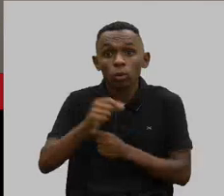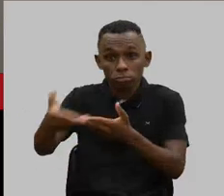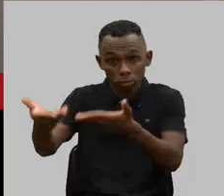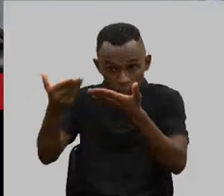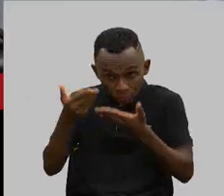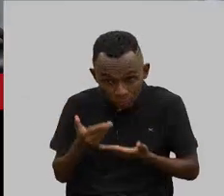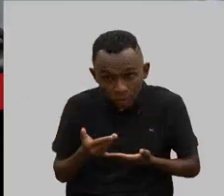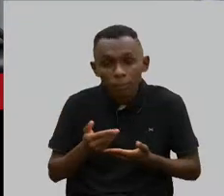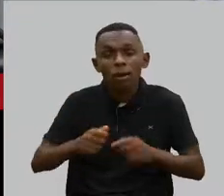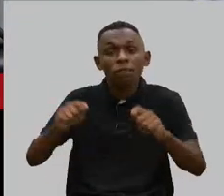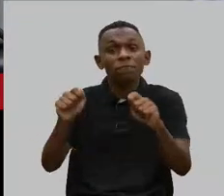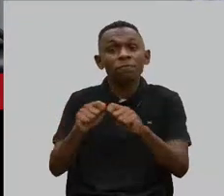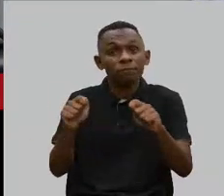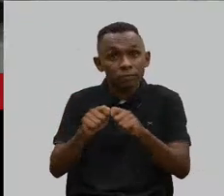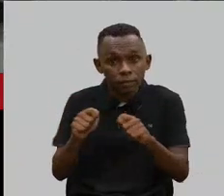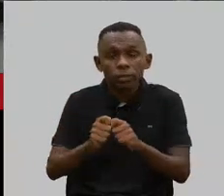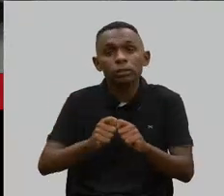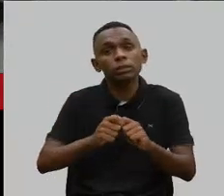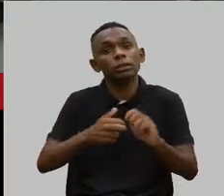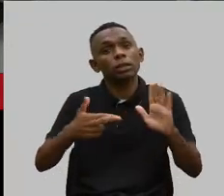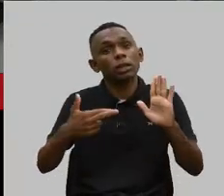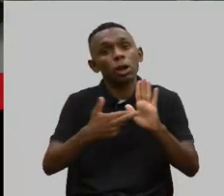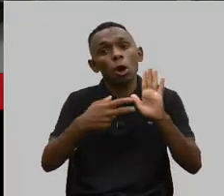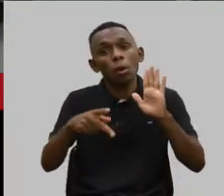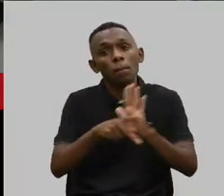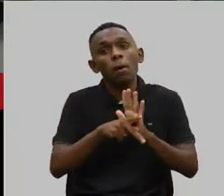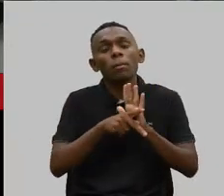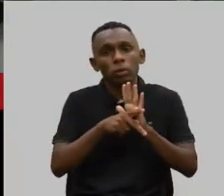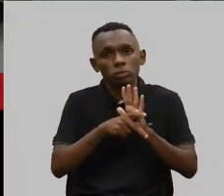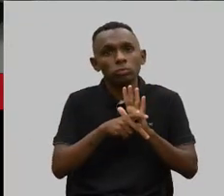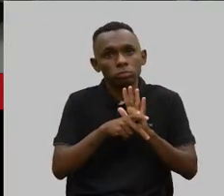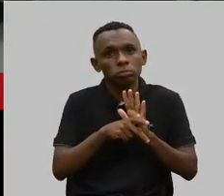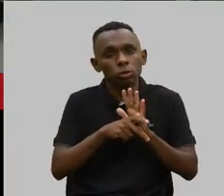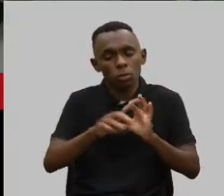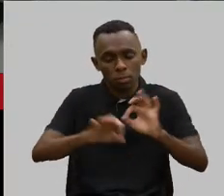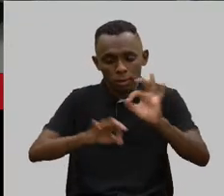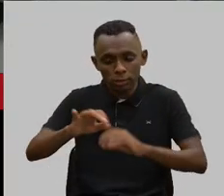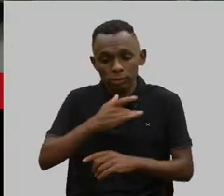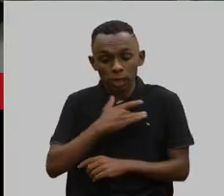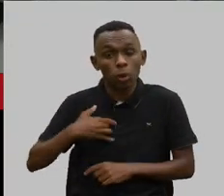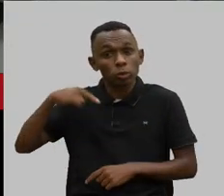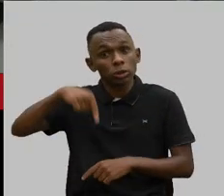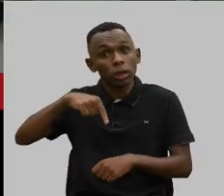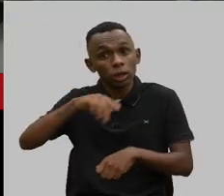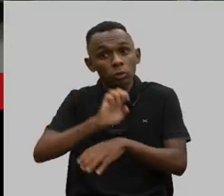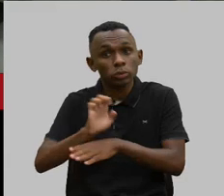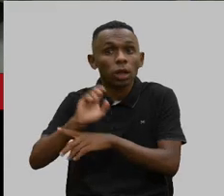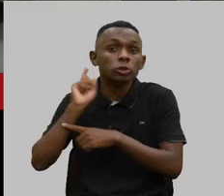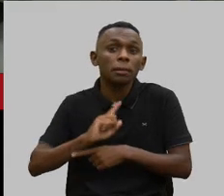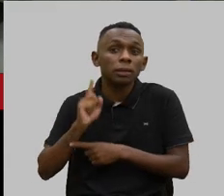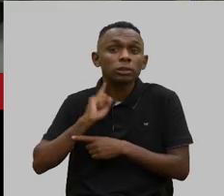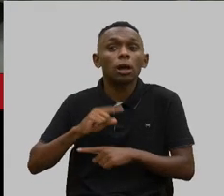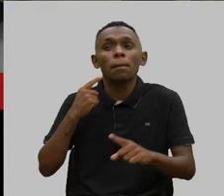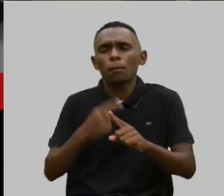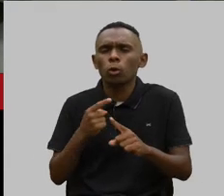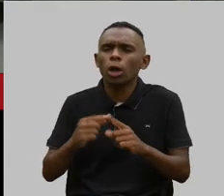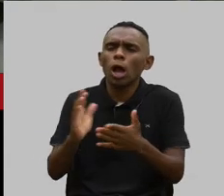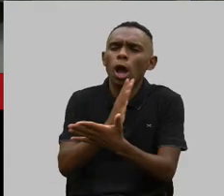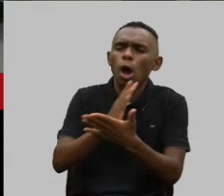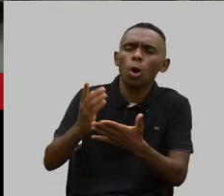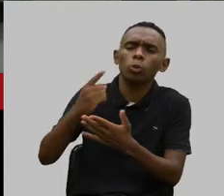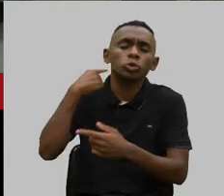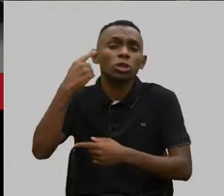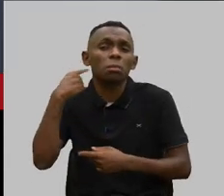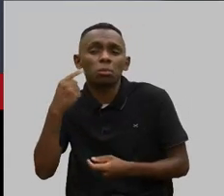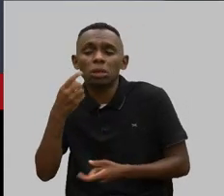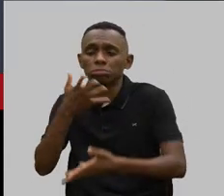para fazer esse requerimento da CPI dos planos de saúde aqui no Estado de Minas Gerais porque eu escutei de alguns deputados